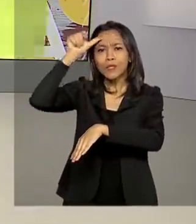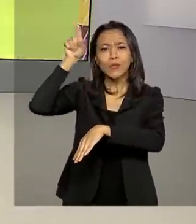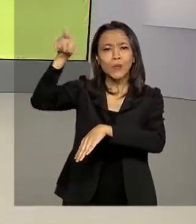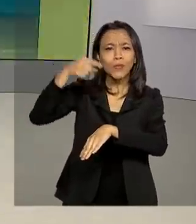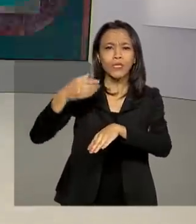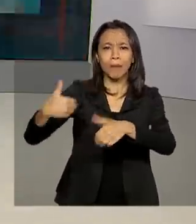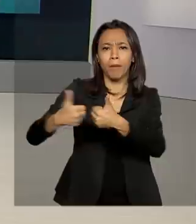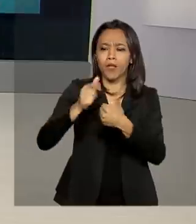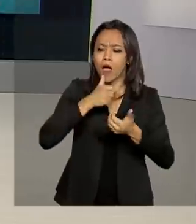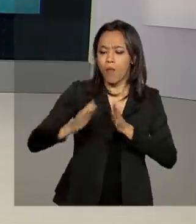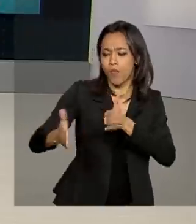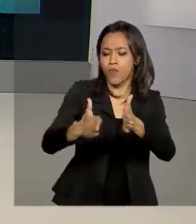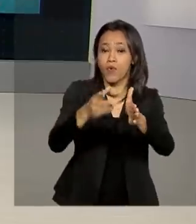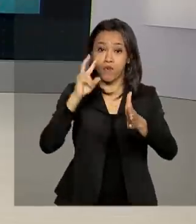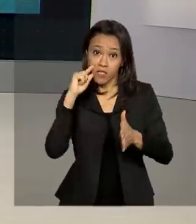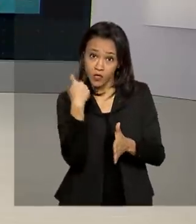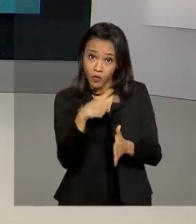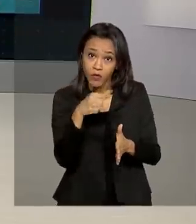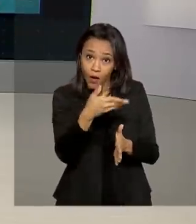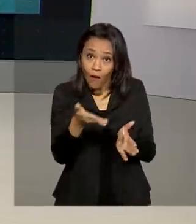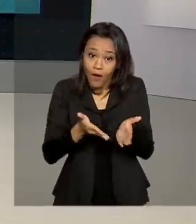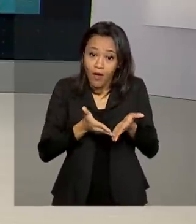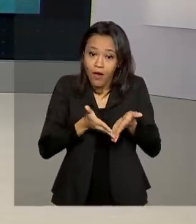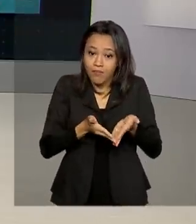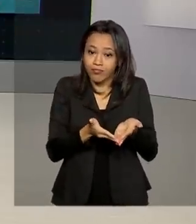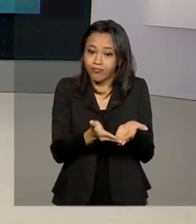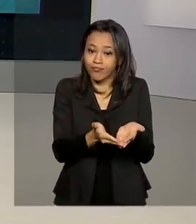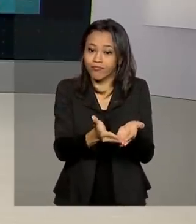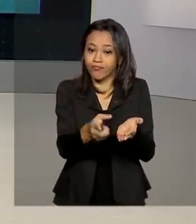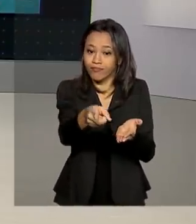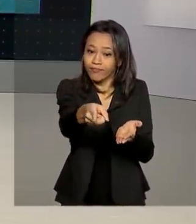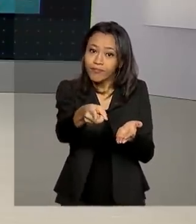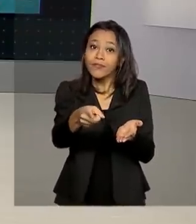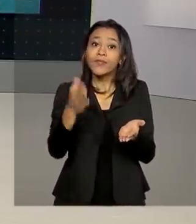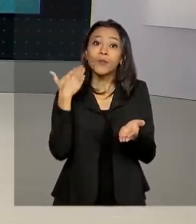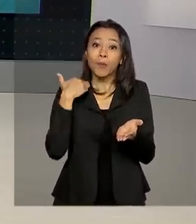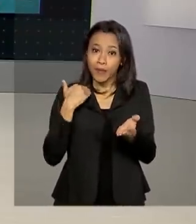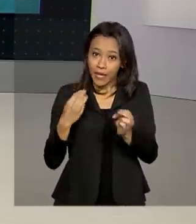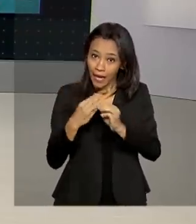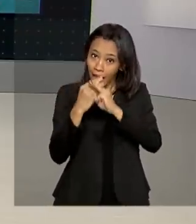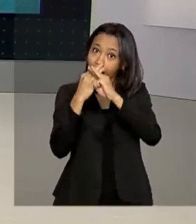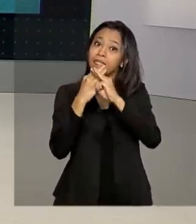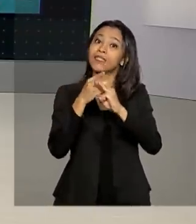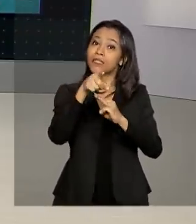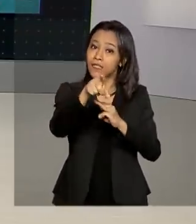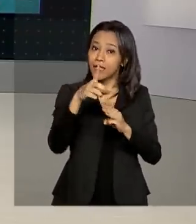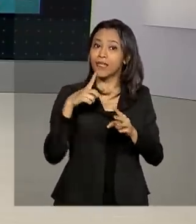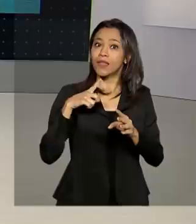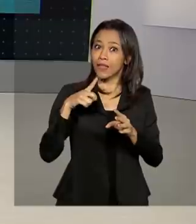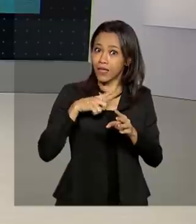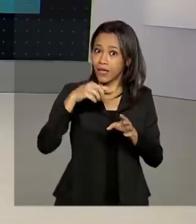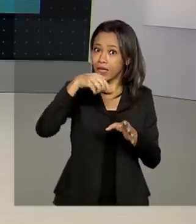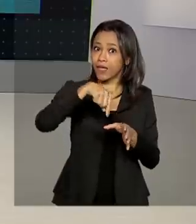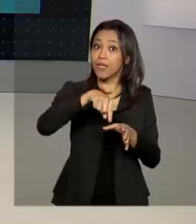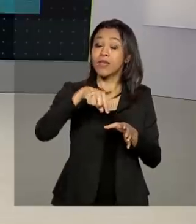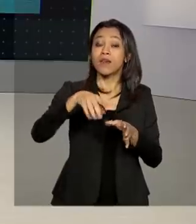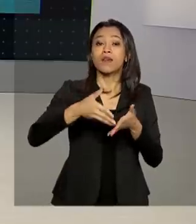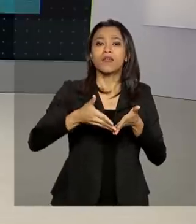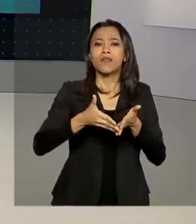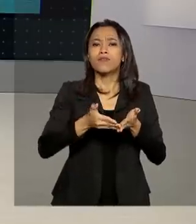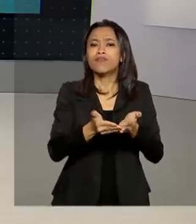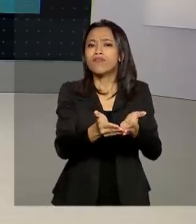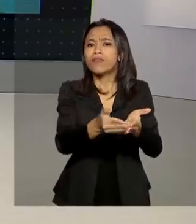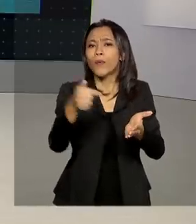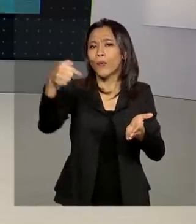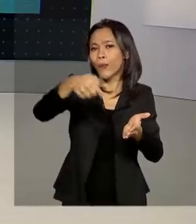embarcações como essa que você vê agora aqui na tela, a Caixa Econômica transporta agências itinerantes. São